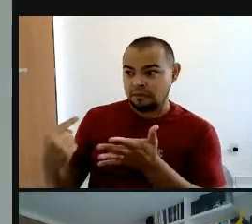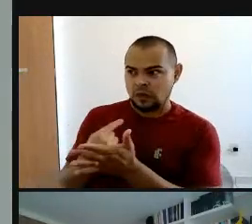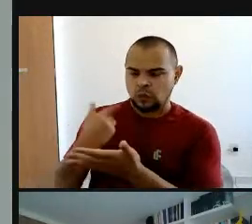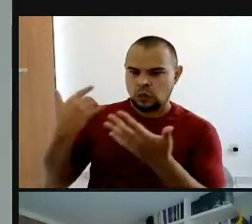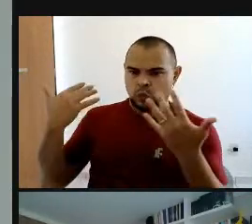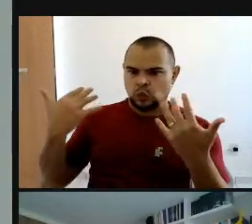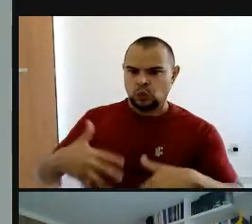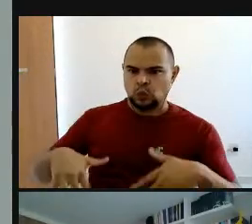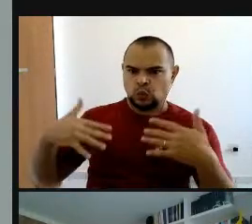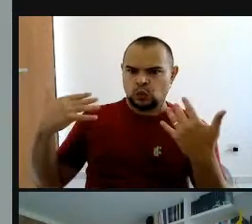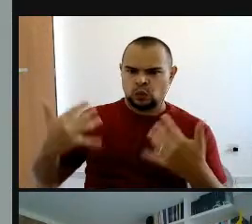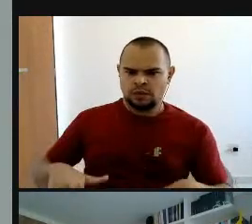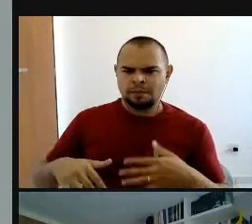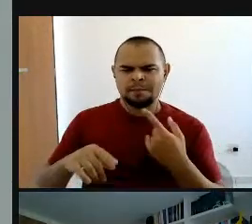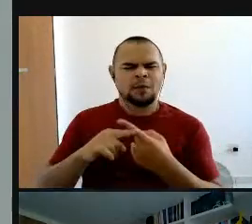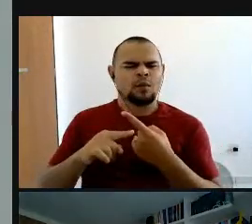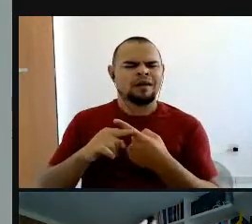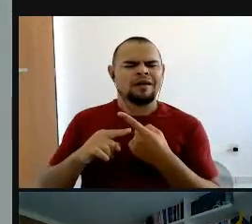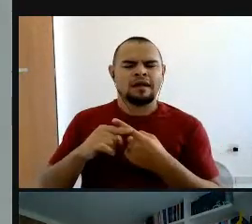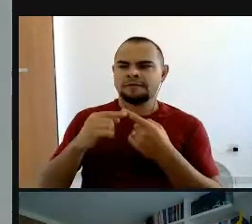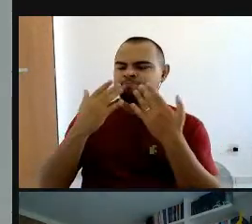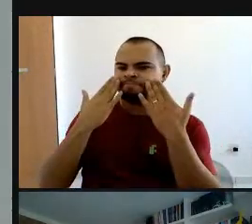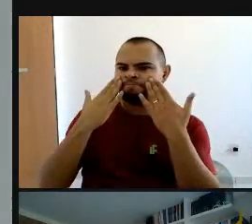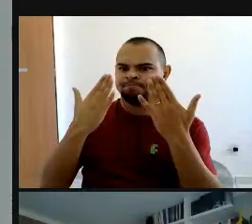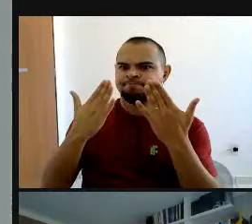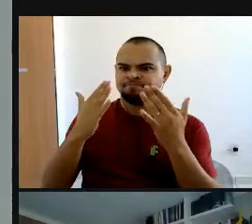difícil, tá tudo muito claro, muito,